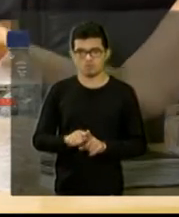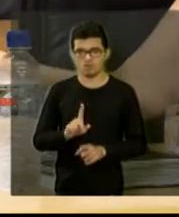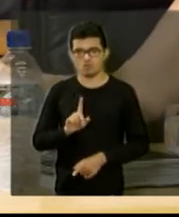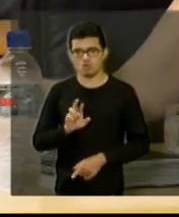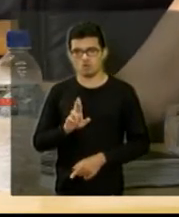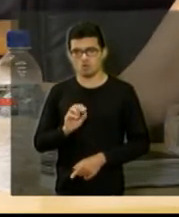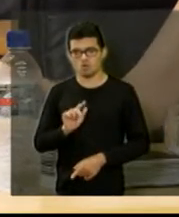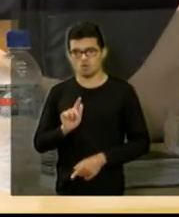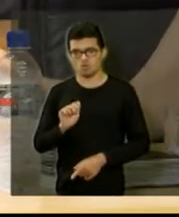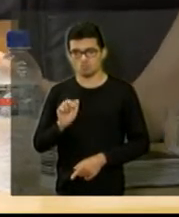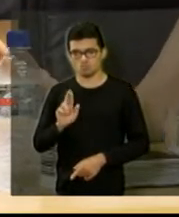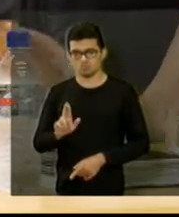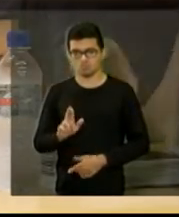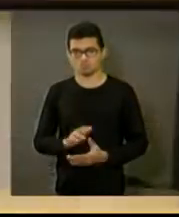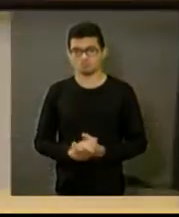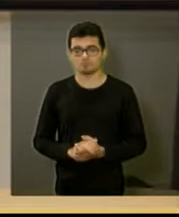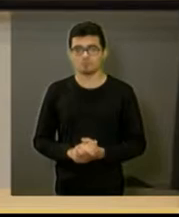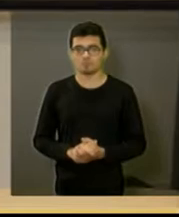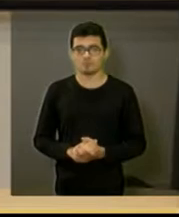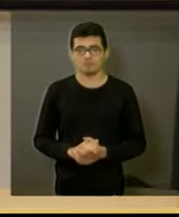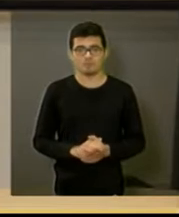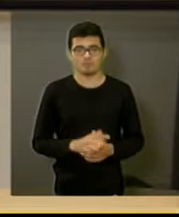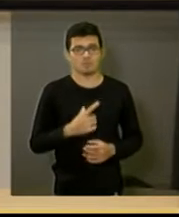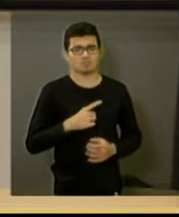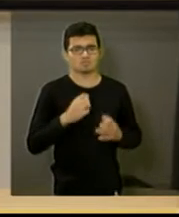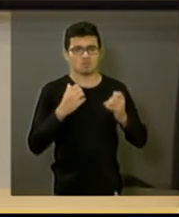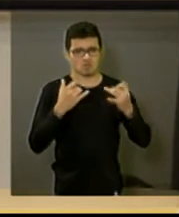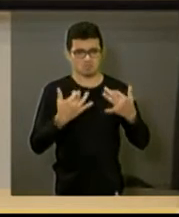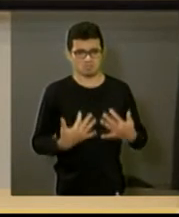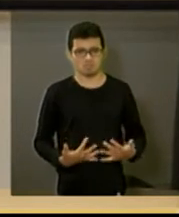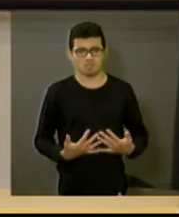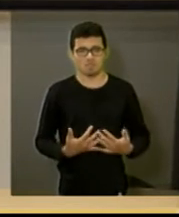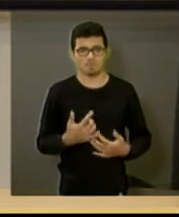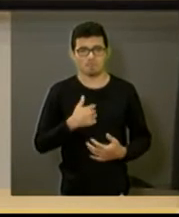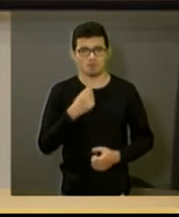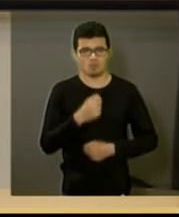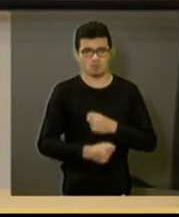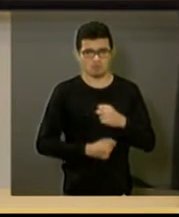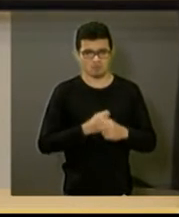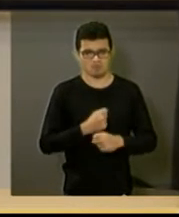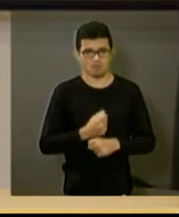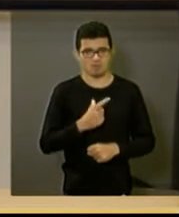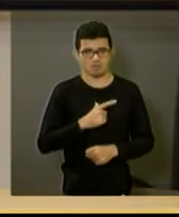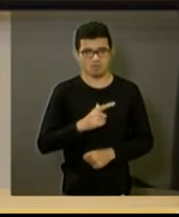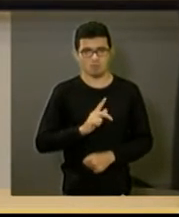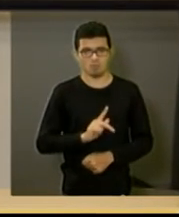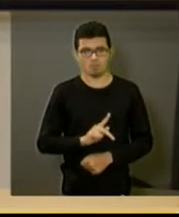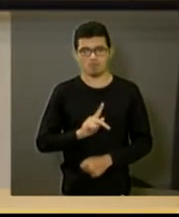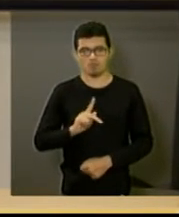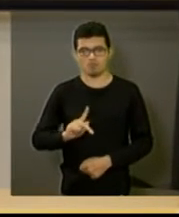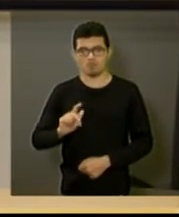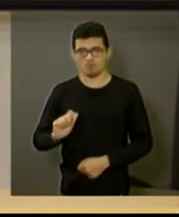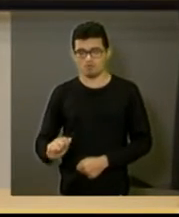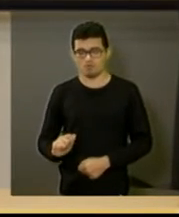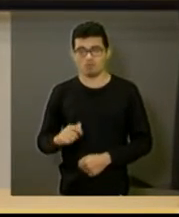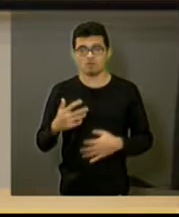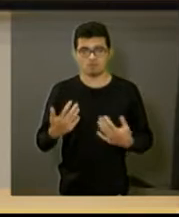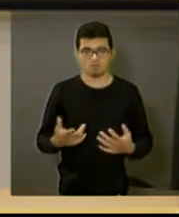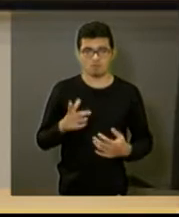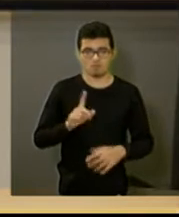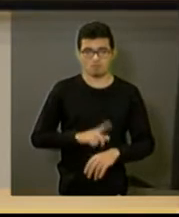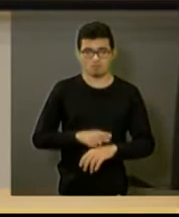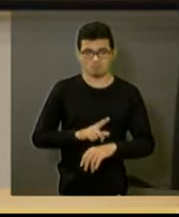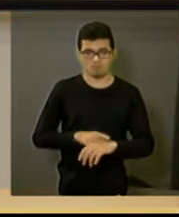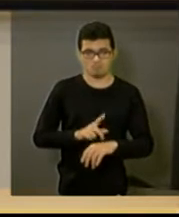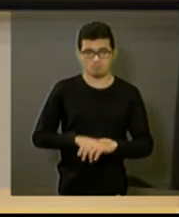Pois não, secretário. Só para eu colocar, o ano que vem nós temos o PPA, então é um momento